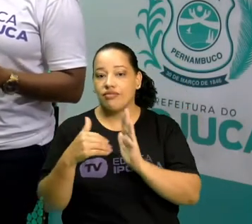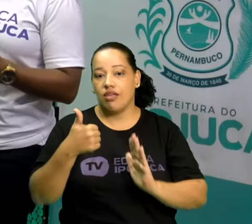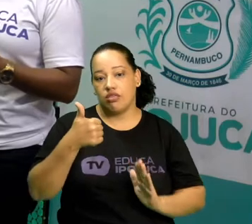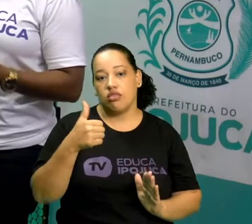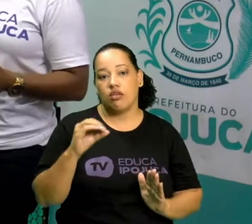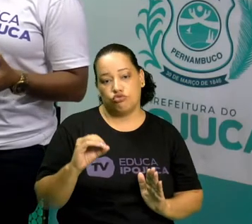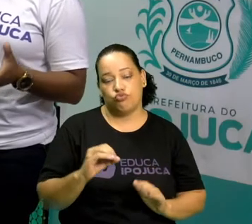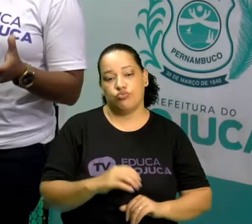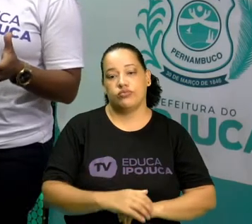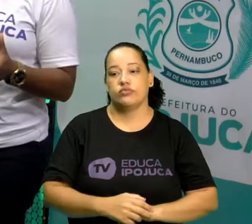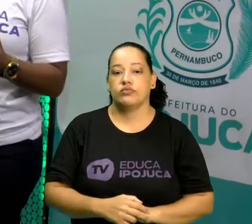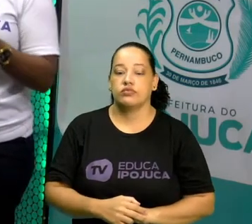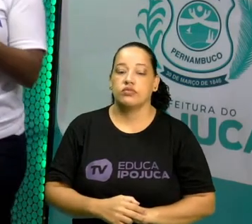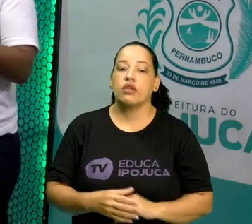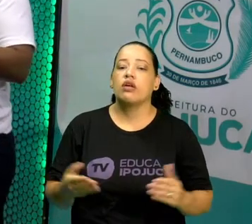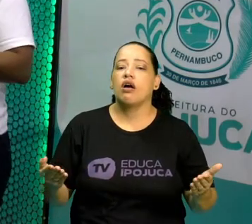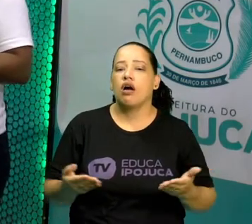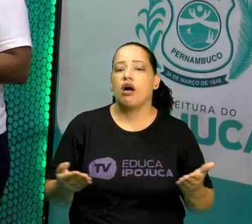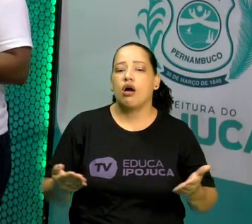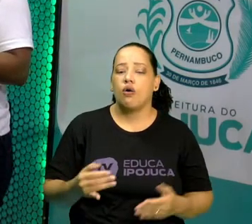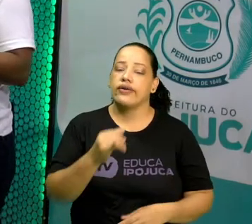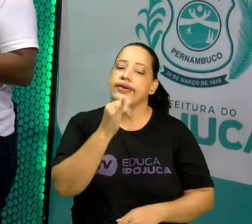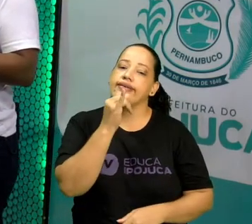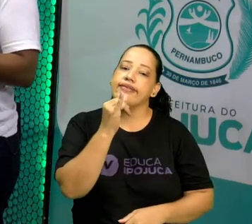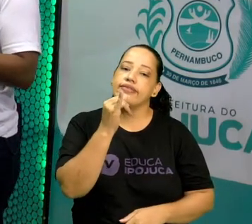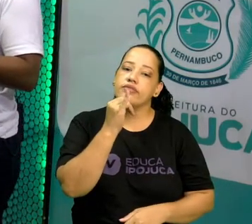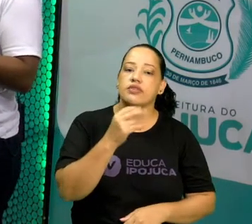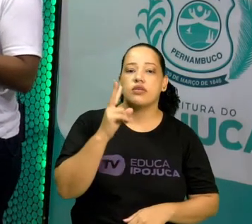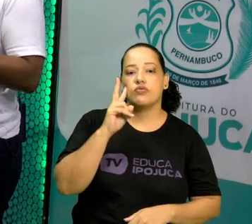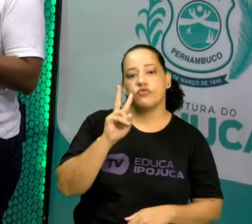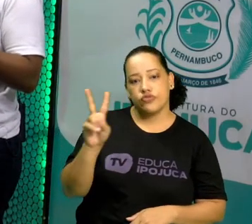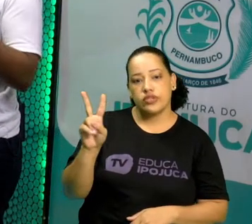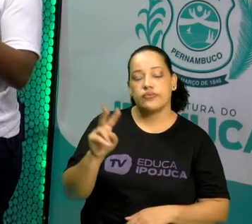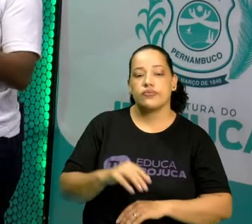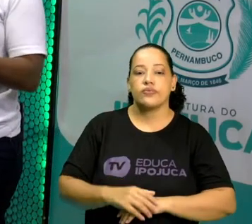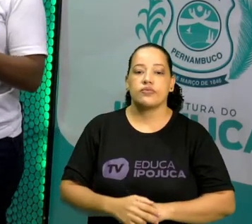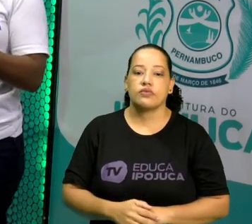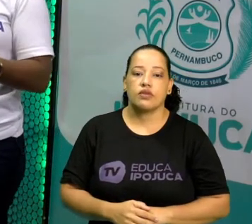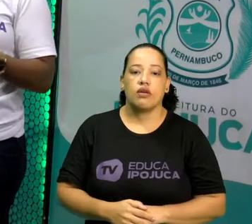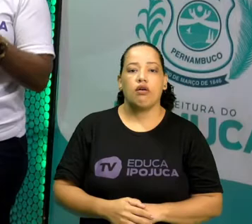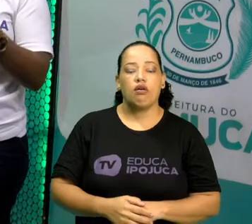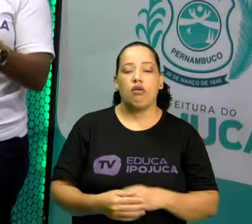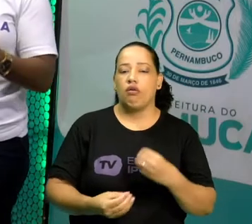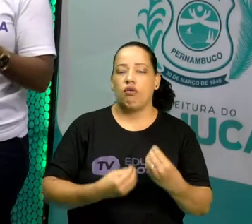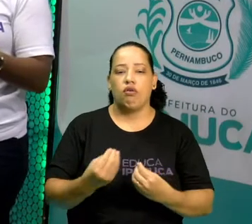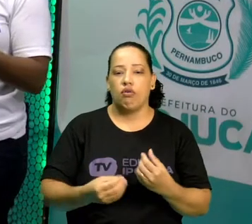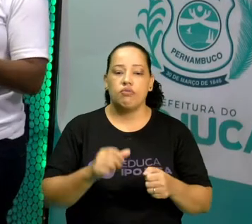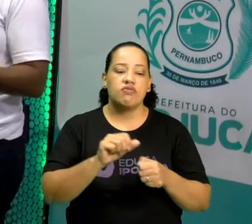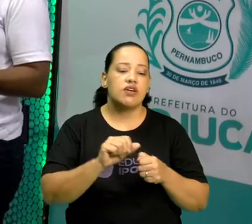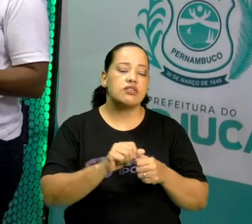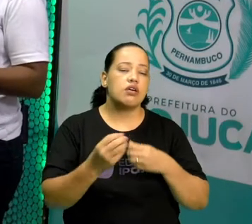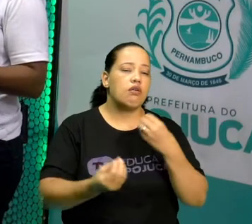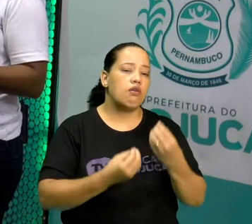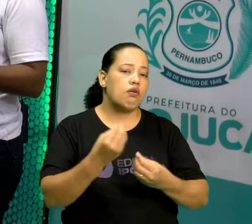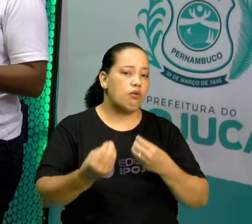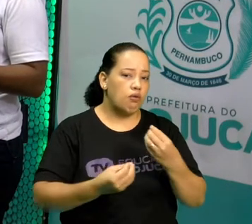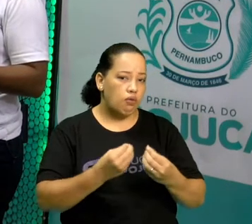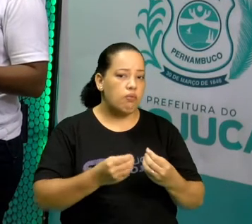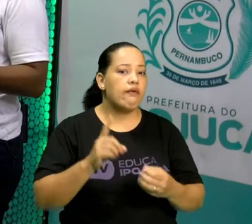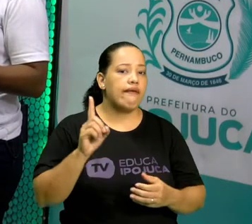Vamos agora fazer este mesmo exemplo, só que representado em notação científica.